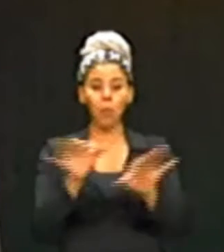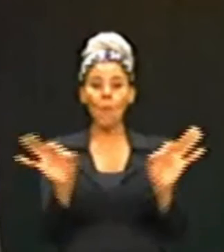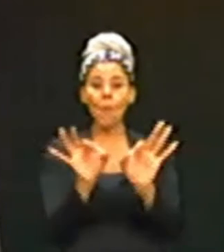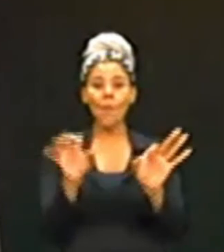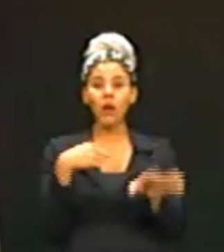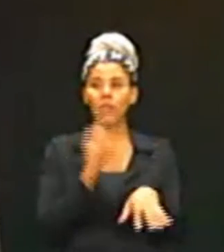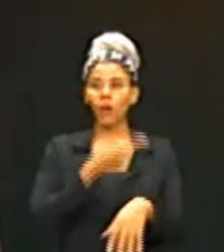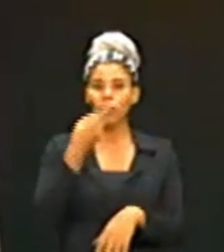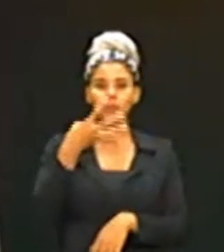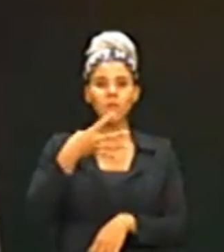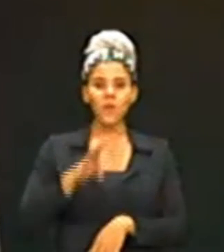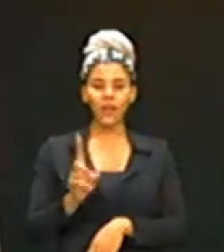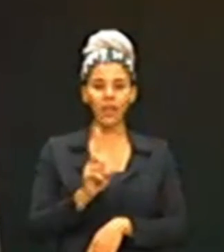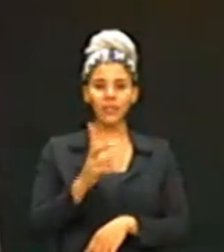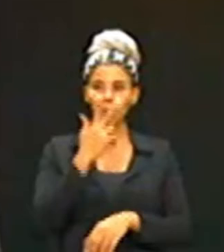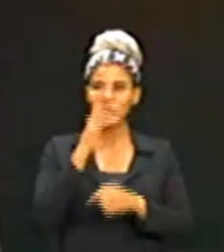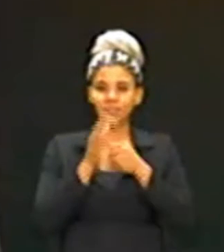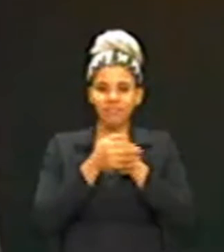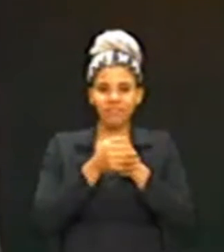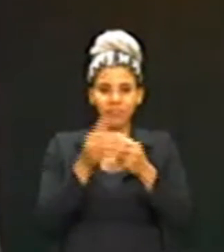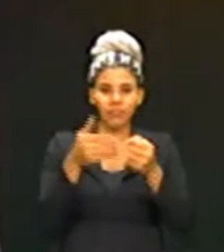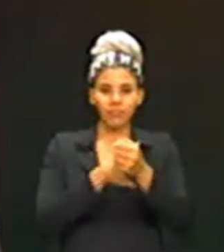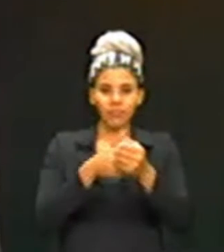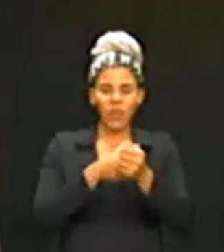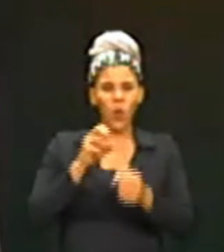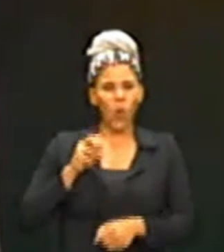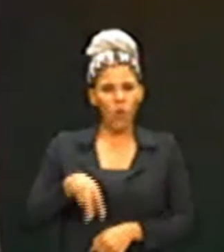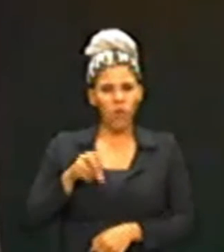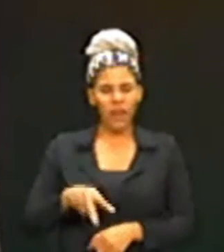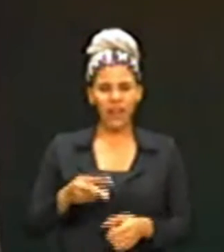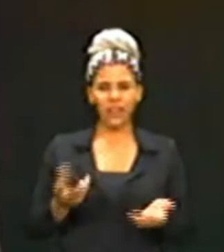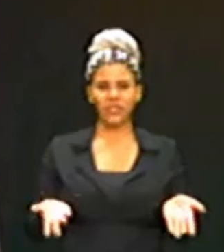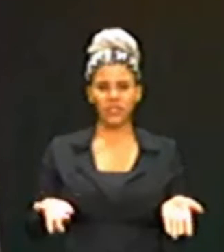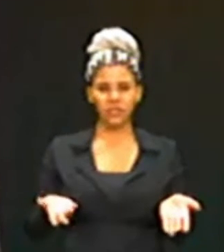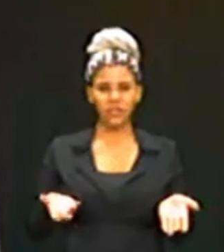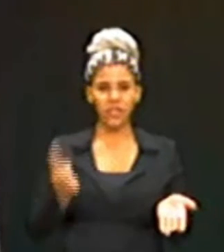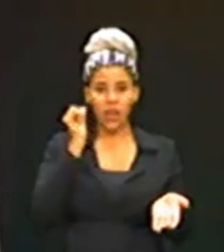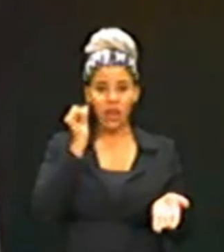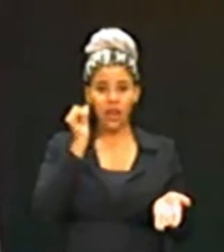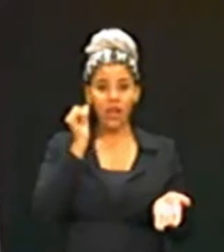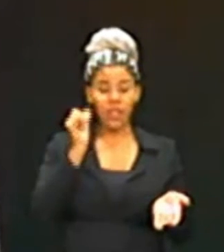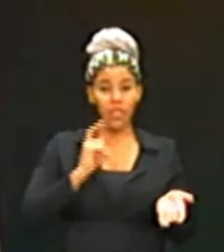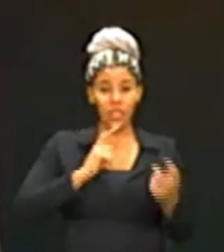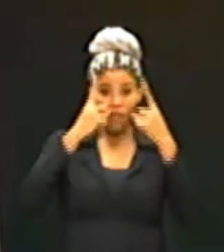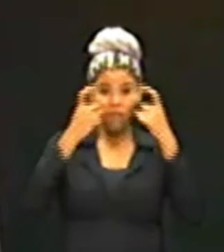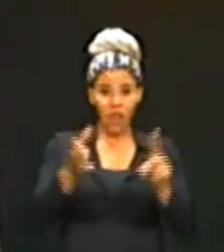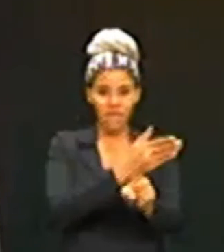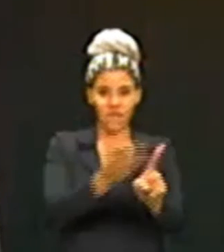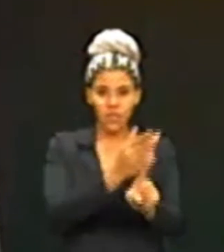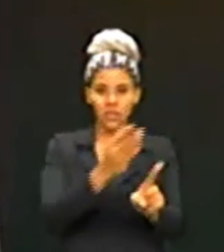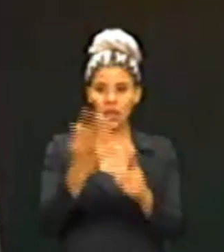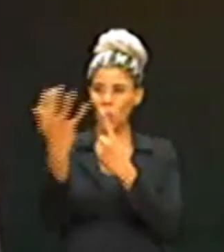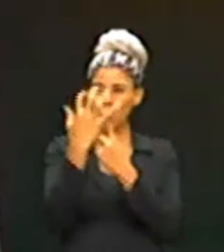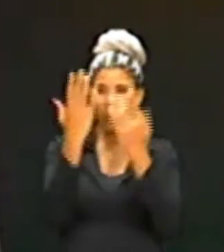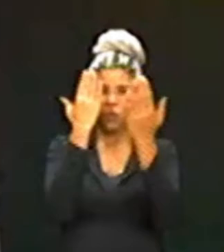No segredo, na covardia, a violência física, a violência psicológica pela